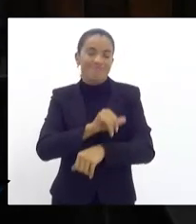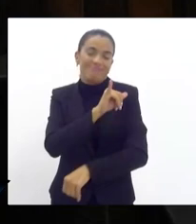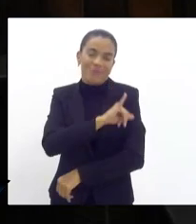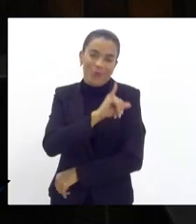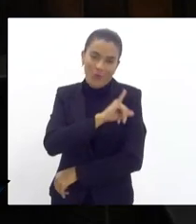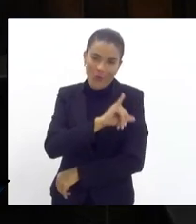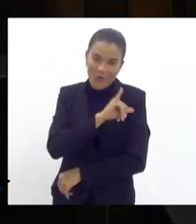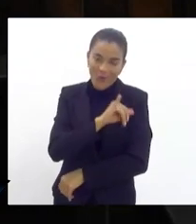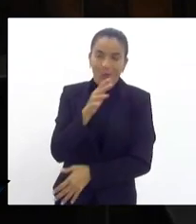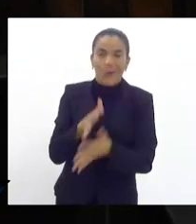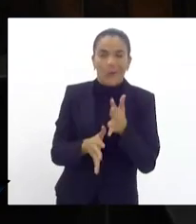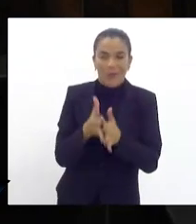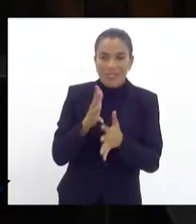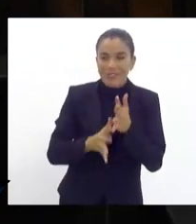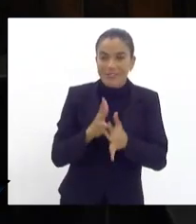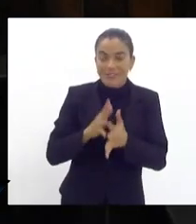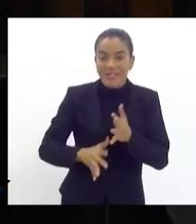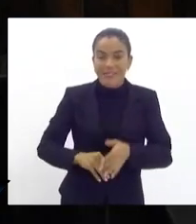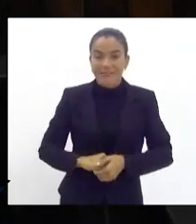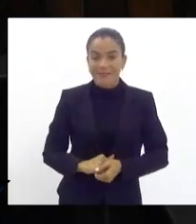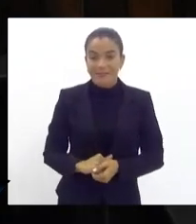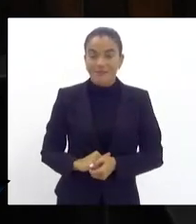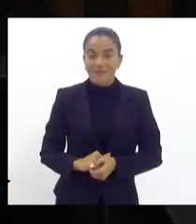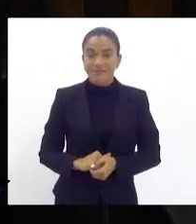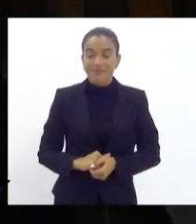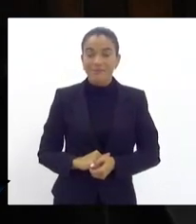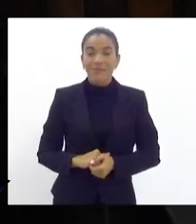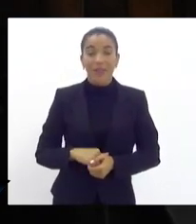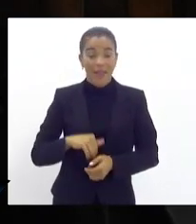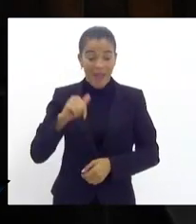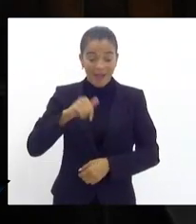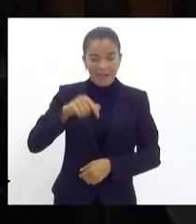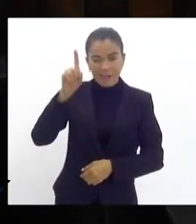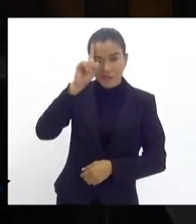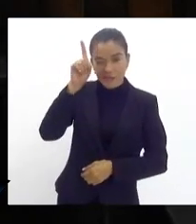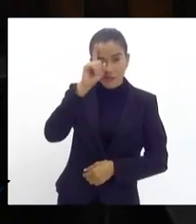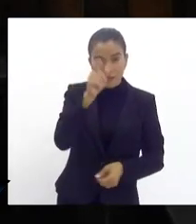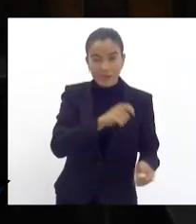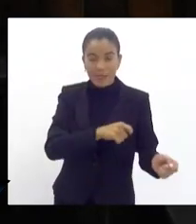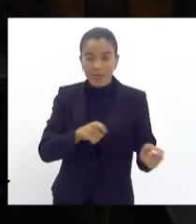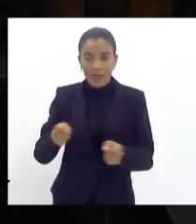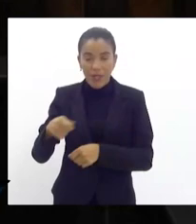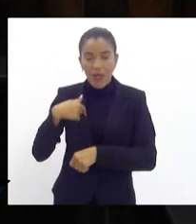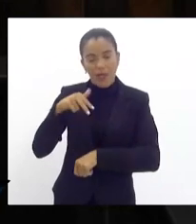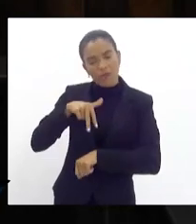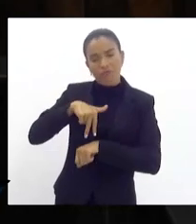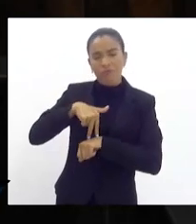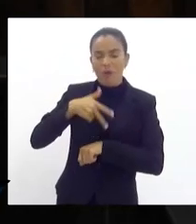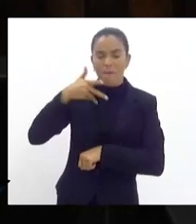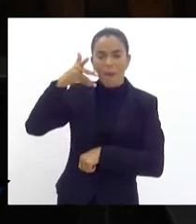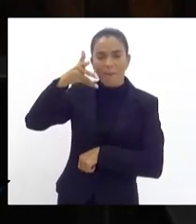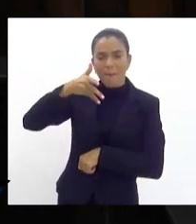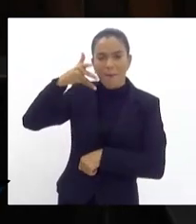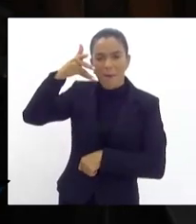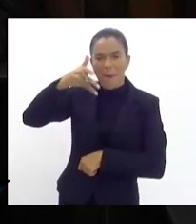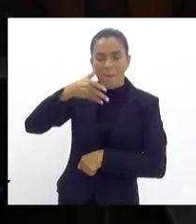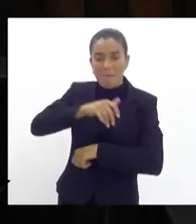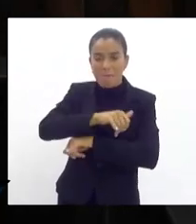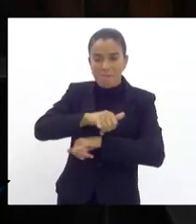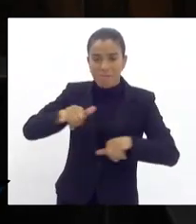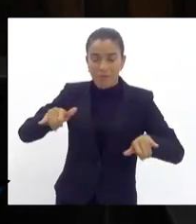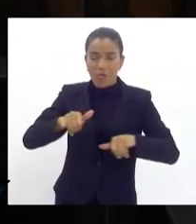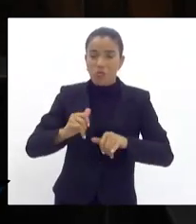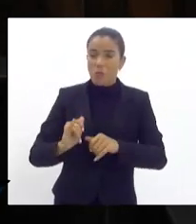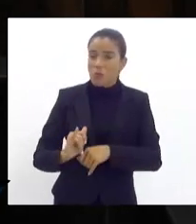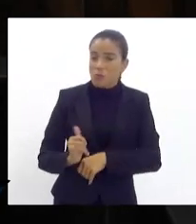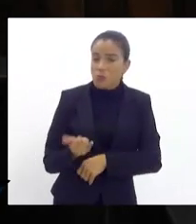Janeiro sendo prejudicado. Quando aqui todo dia falo do juro